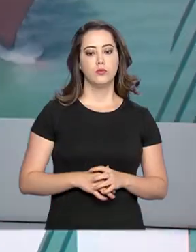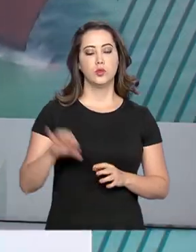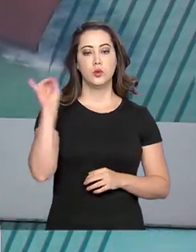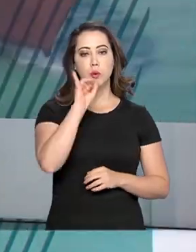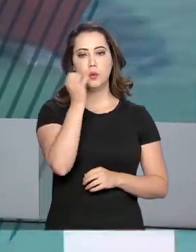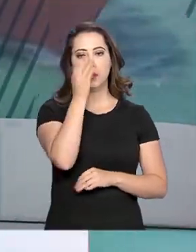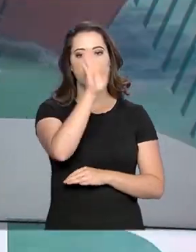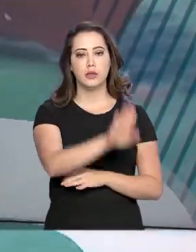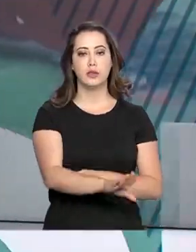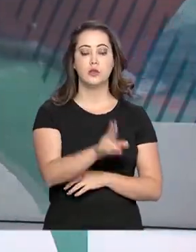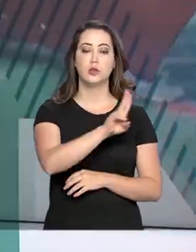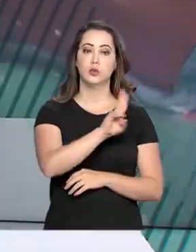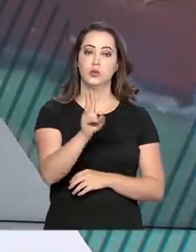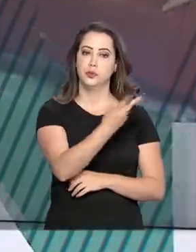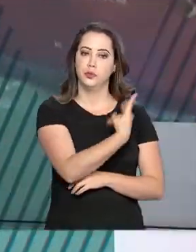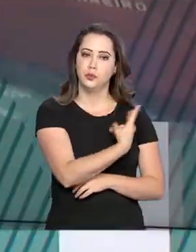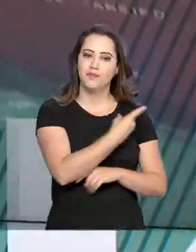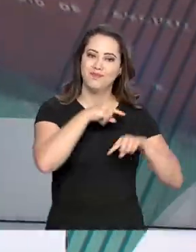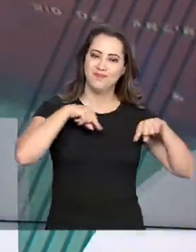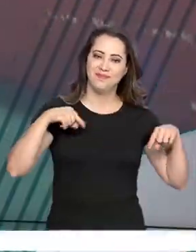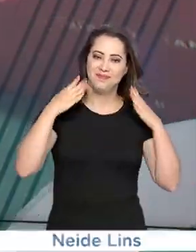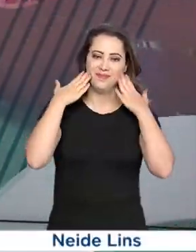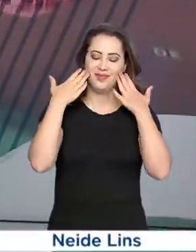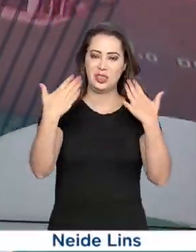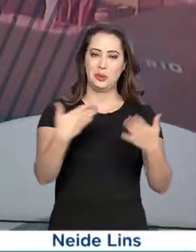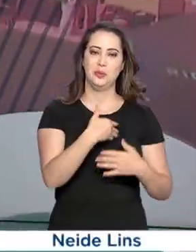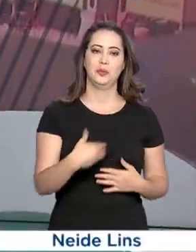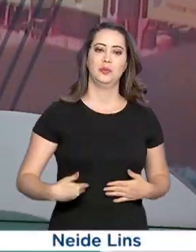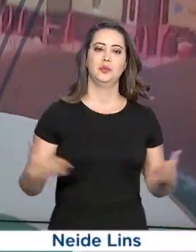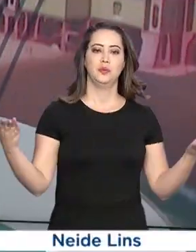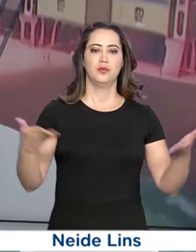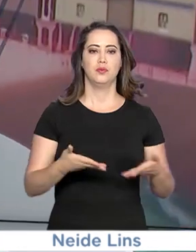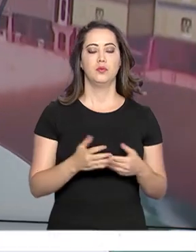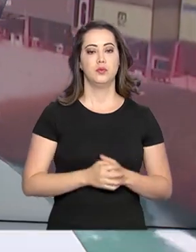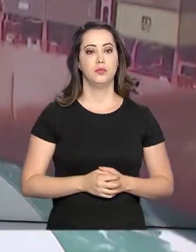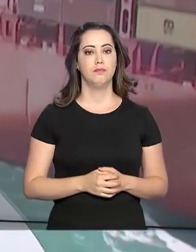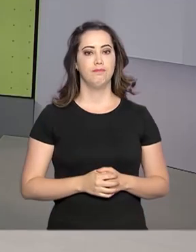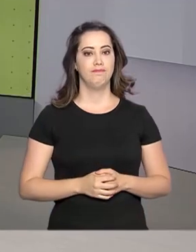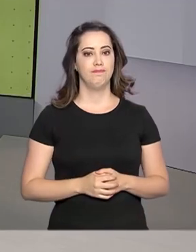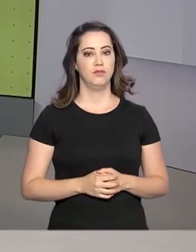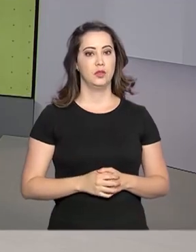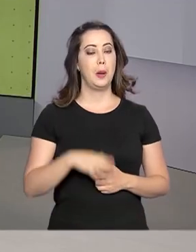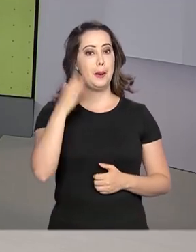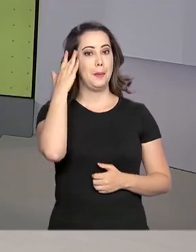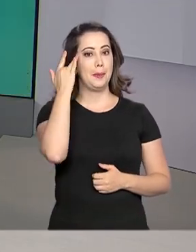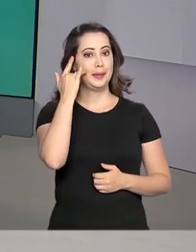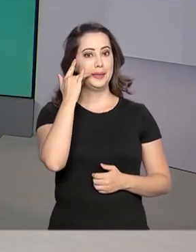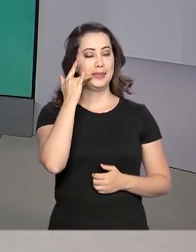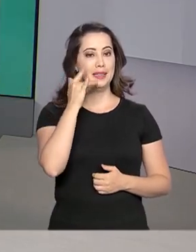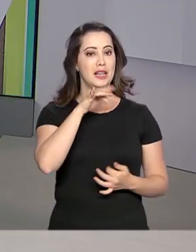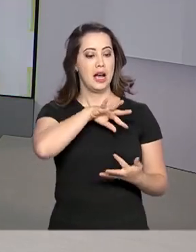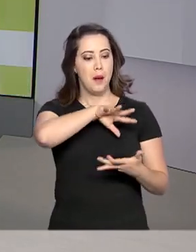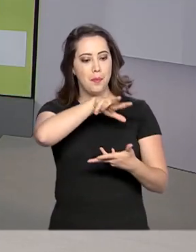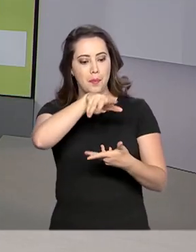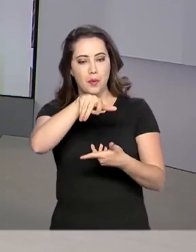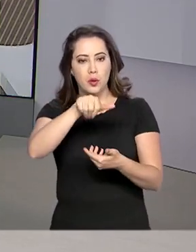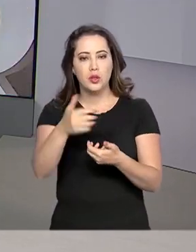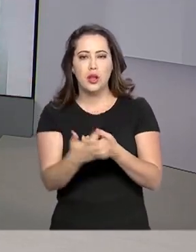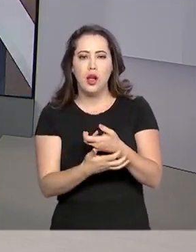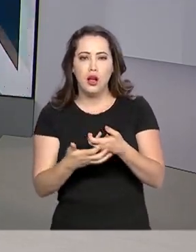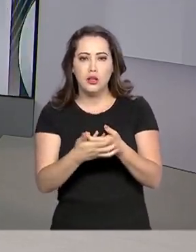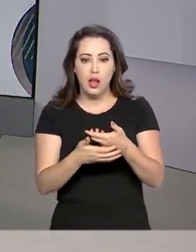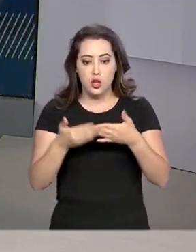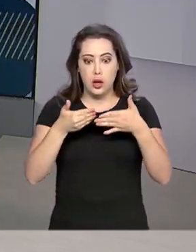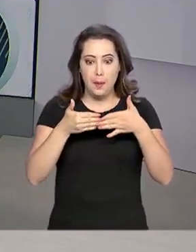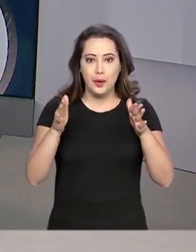Olá, boa tarde, eu sou Roberto Camargo e estamos de volta com mais uma edição do Governo Agora. Amanhã será reinaugurada a nova base